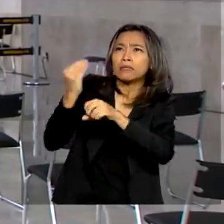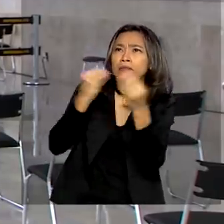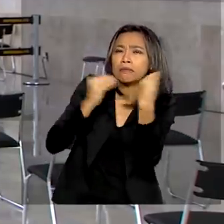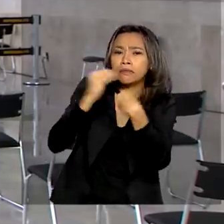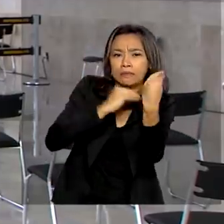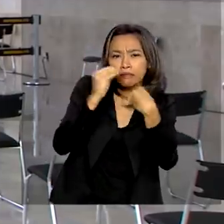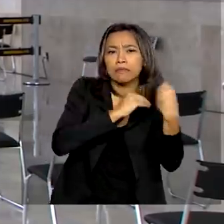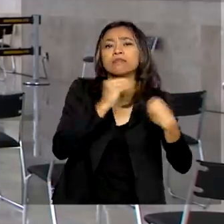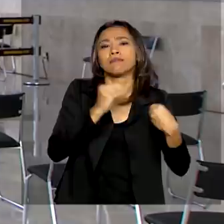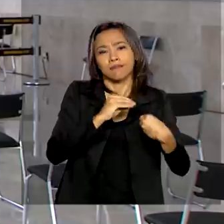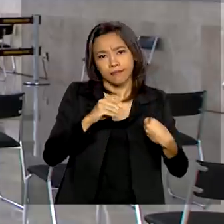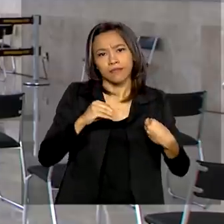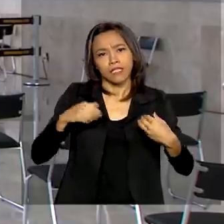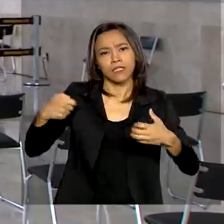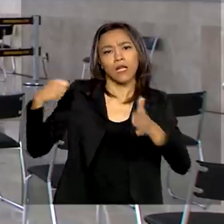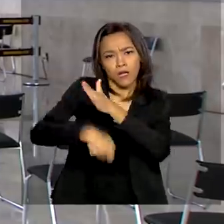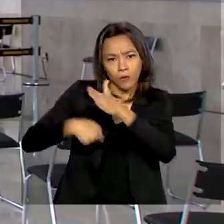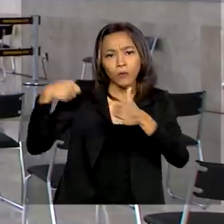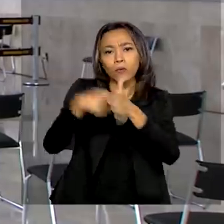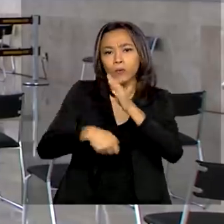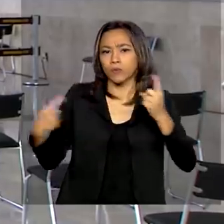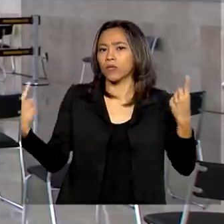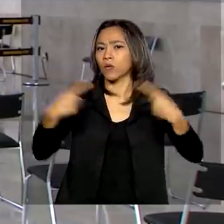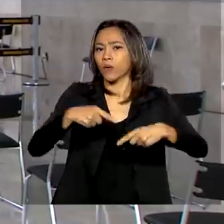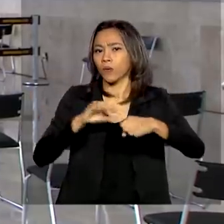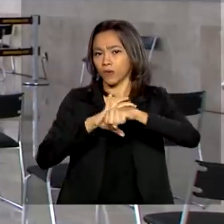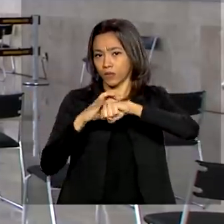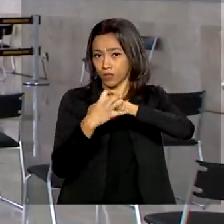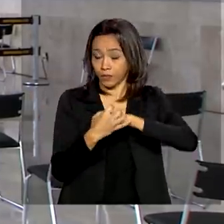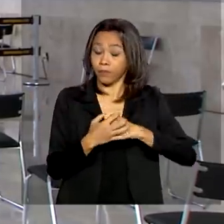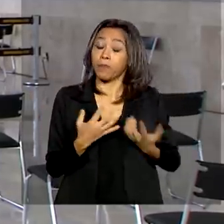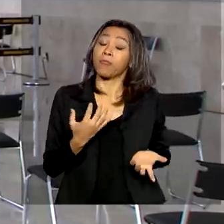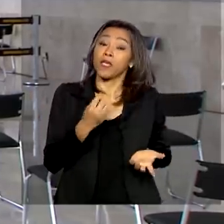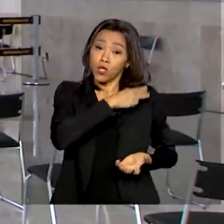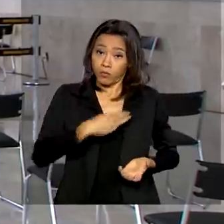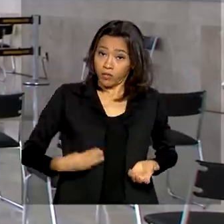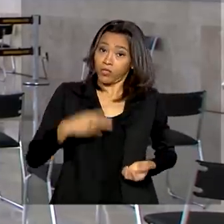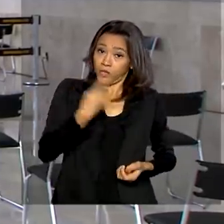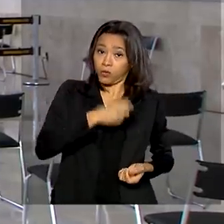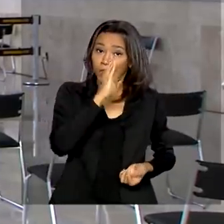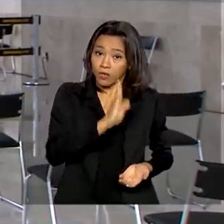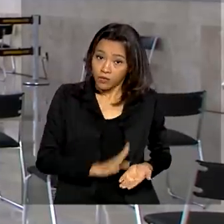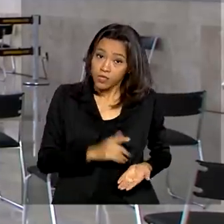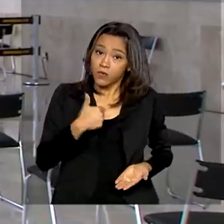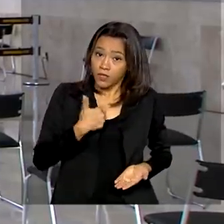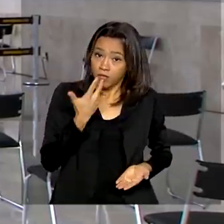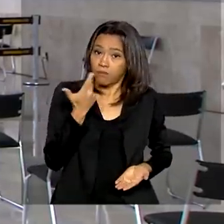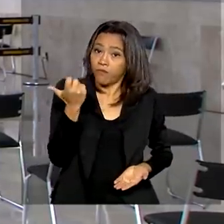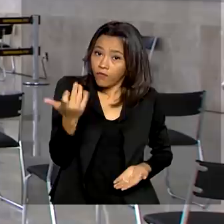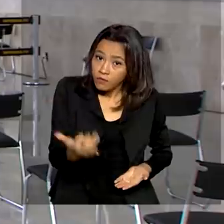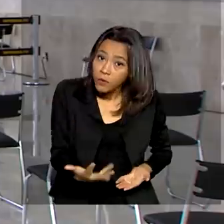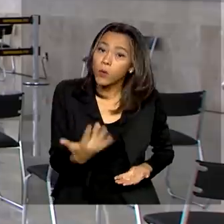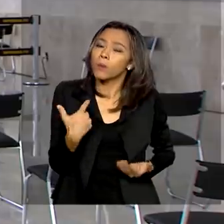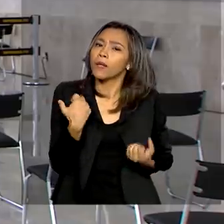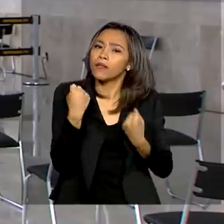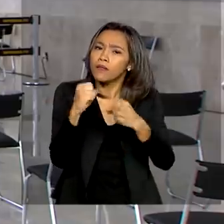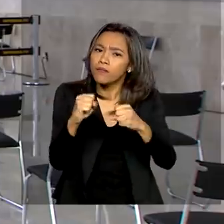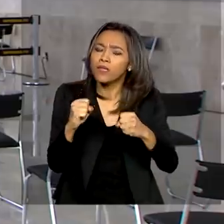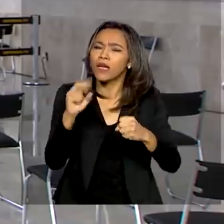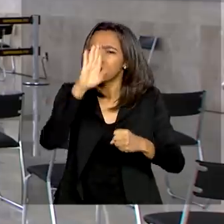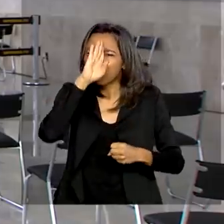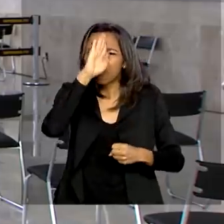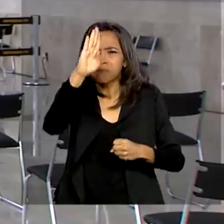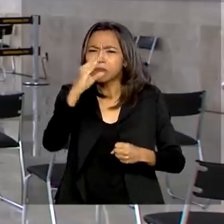contra o coronavírus. E o ministro brasileiro da Saúde, Nelson Teich, defendeu que é fundamental para definir os